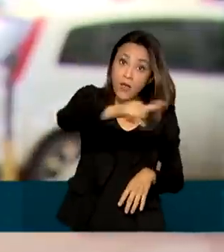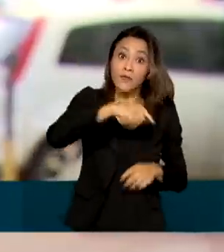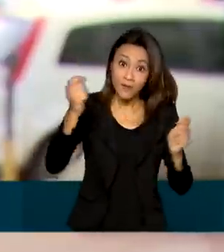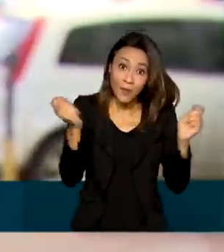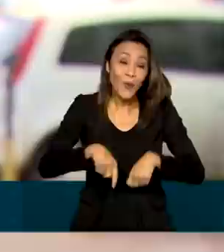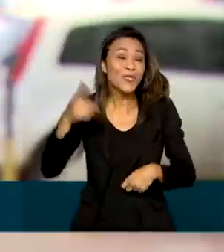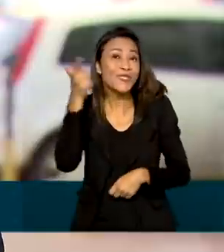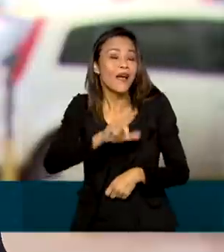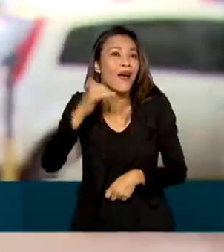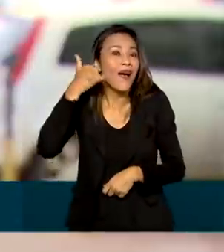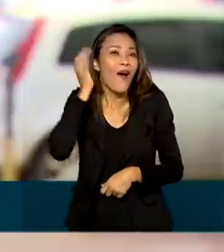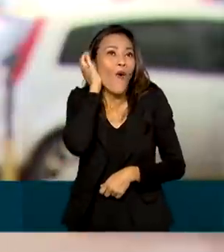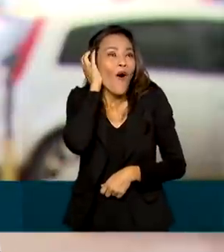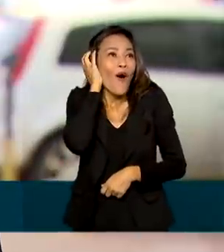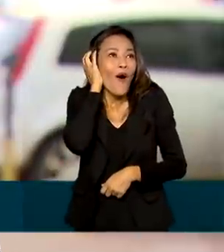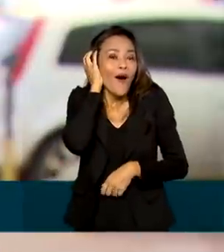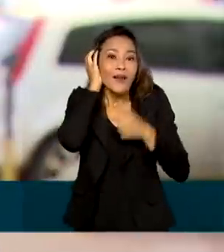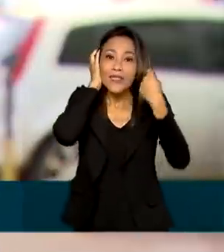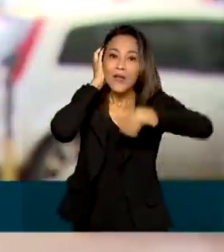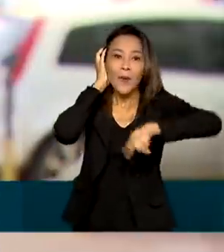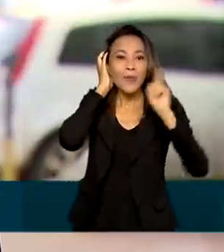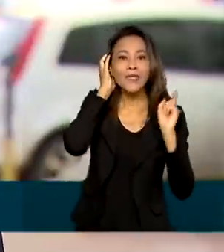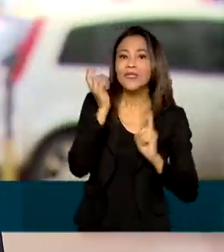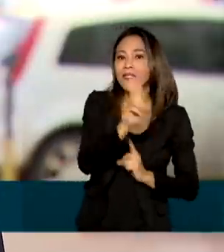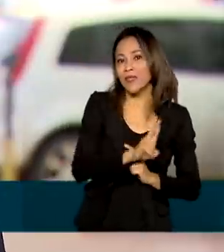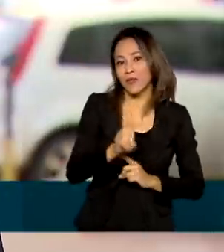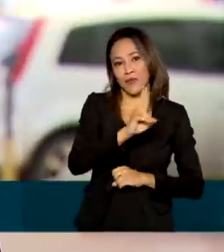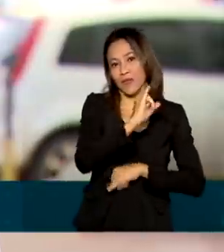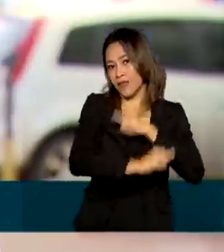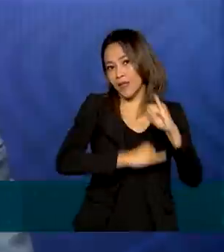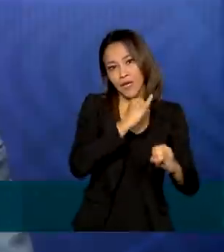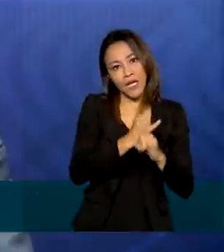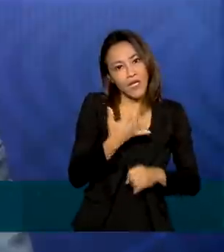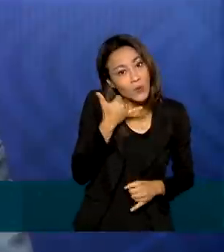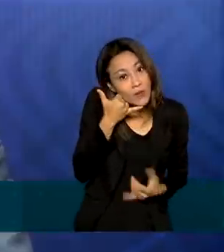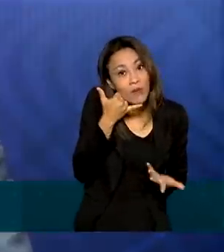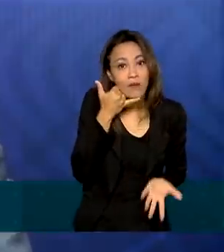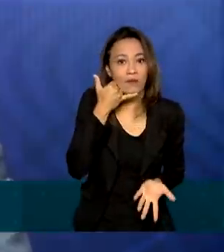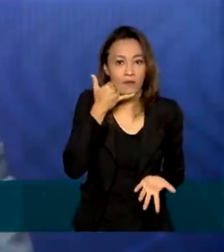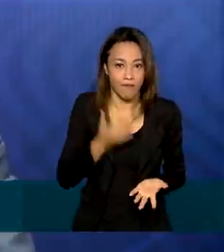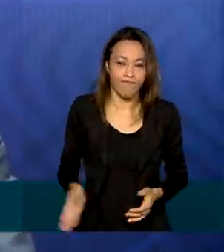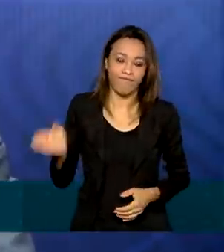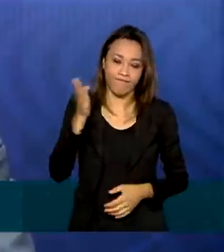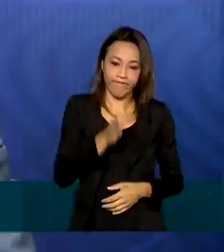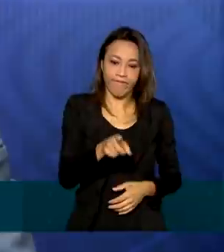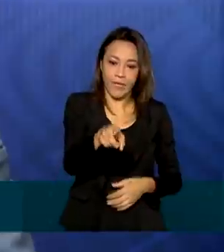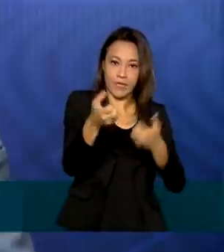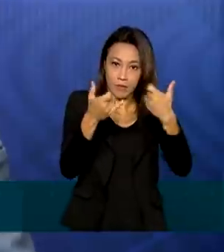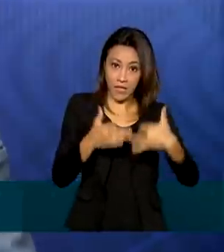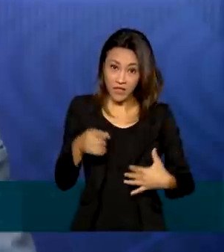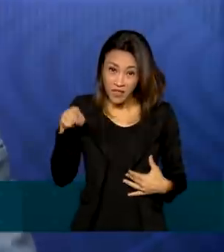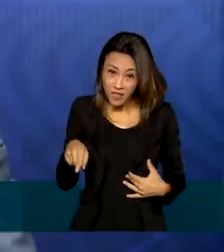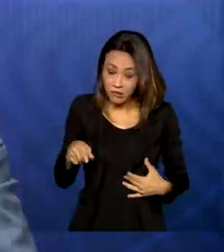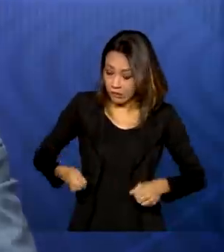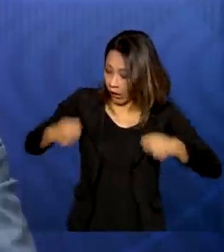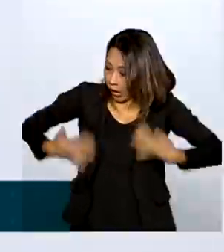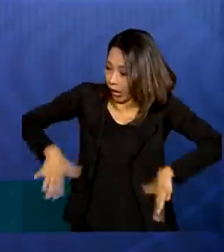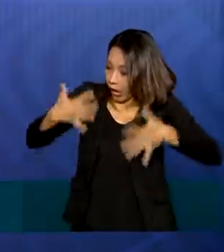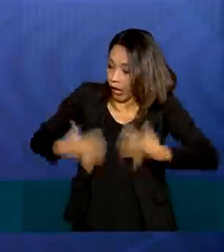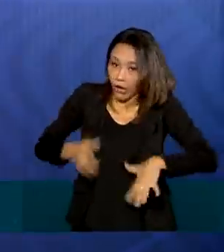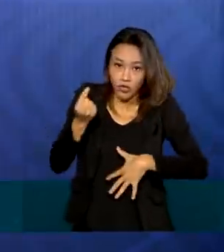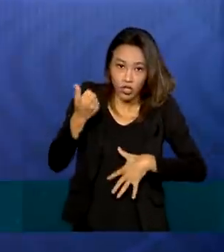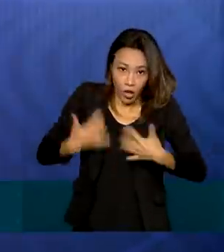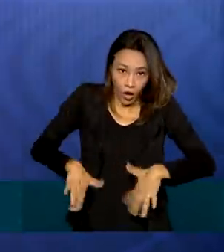rádio FM sem consumir o pacote de dados do celular. Isso não gera nenhum custo para as empresas, conversei com todas.